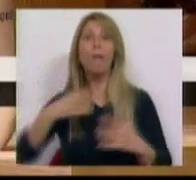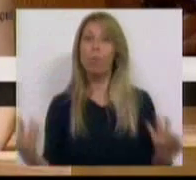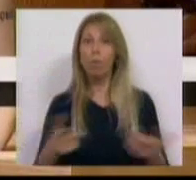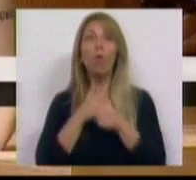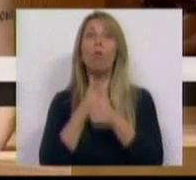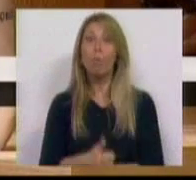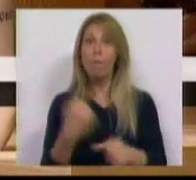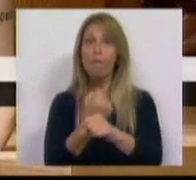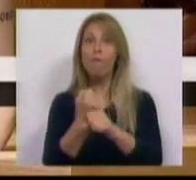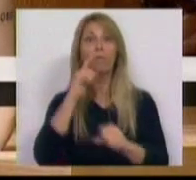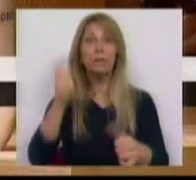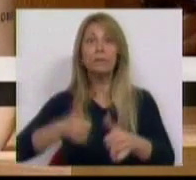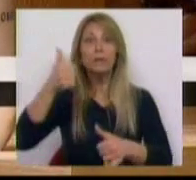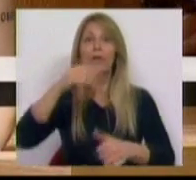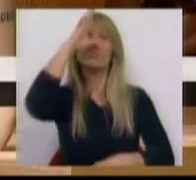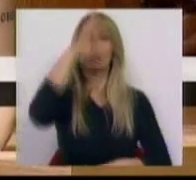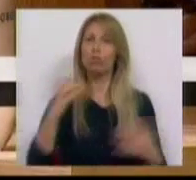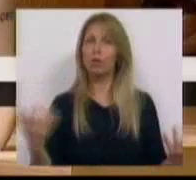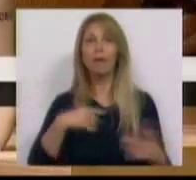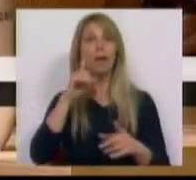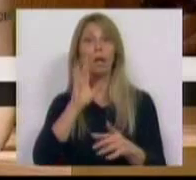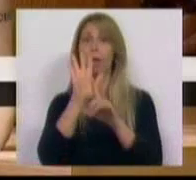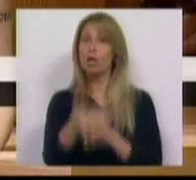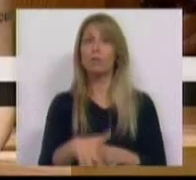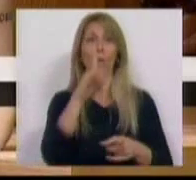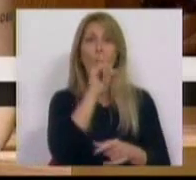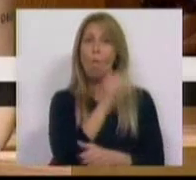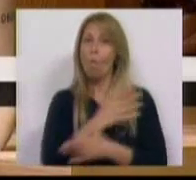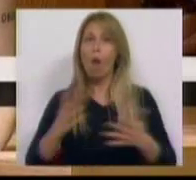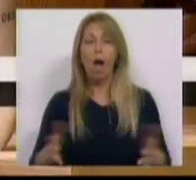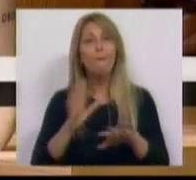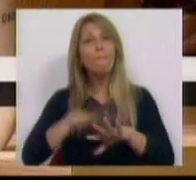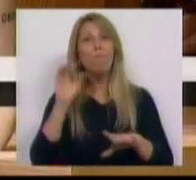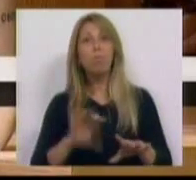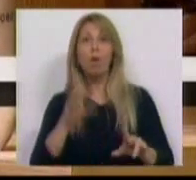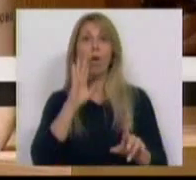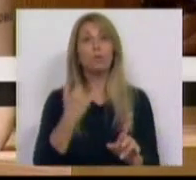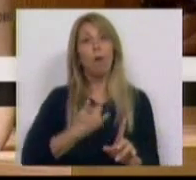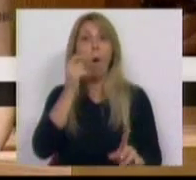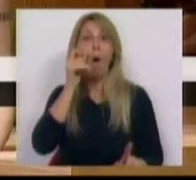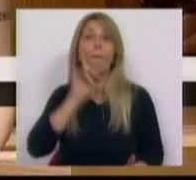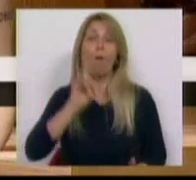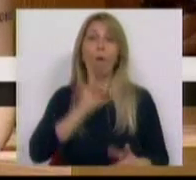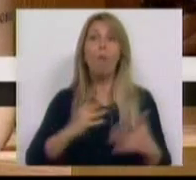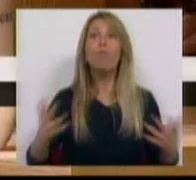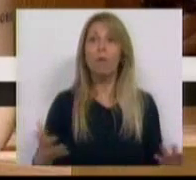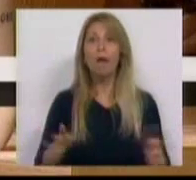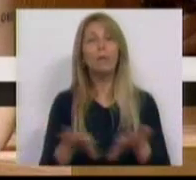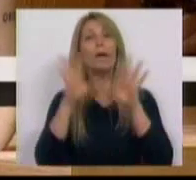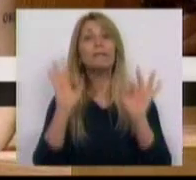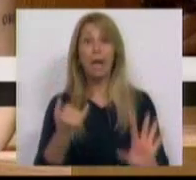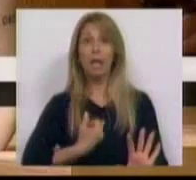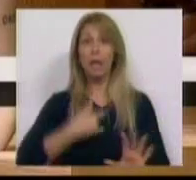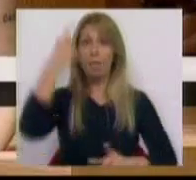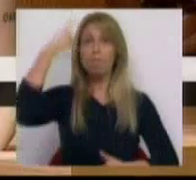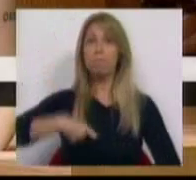do Estado. A garantia de não discriminação das pessoas em função da sua identidade de género decorre diretamente dos direitos à identidade pessoal